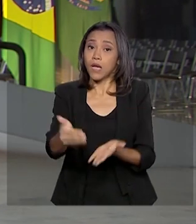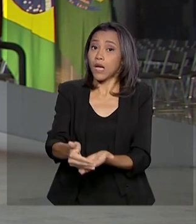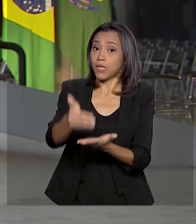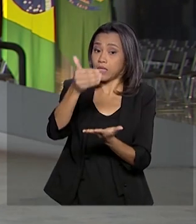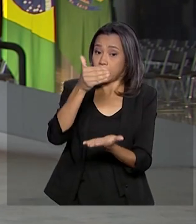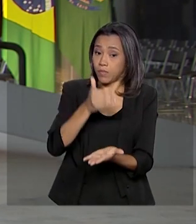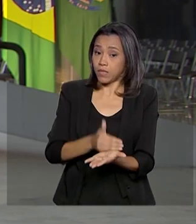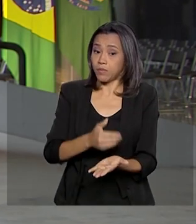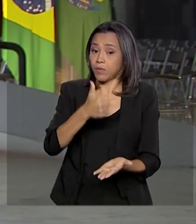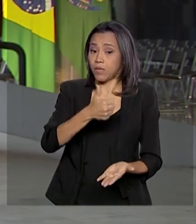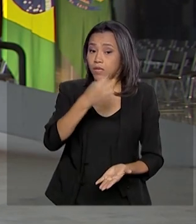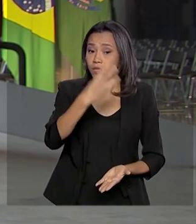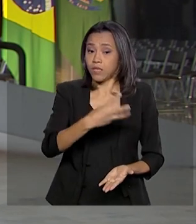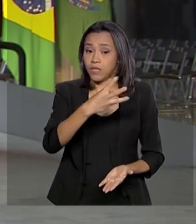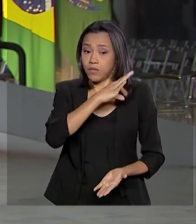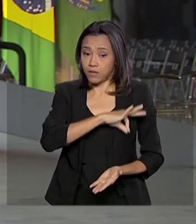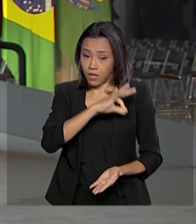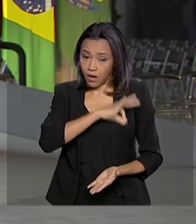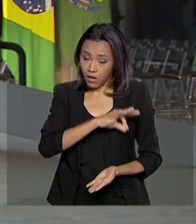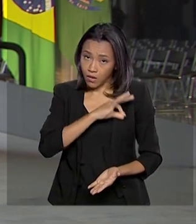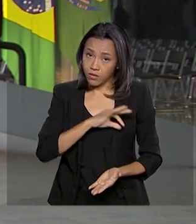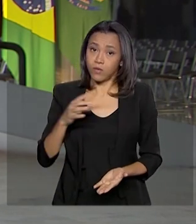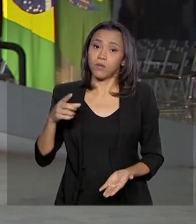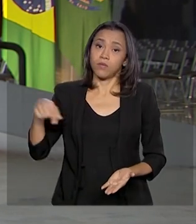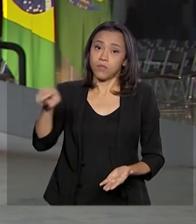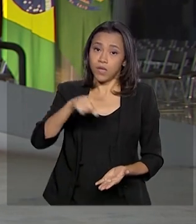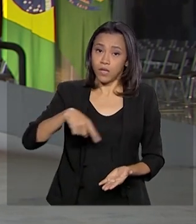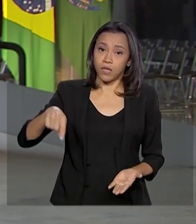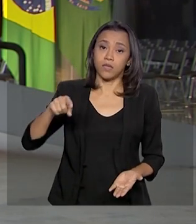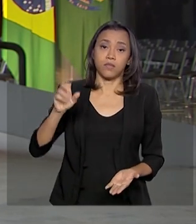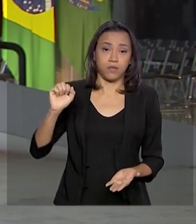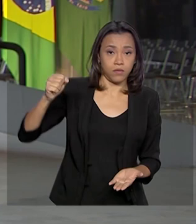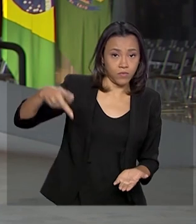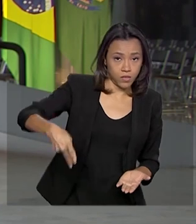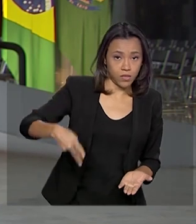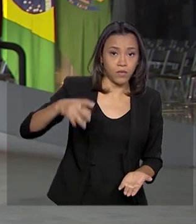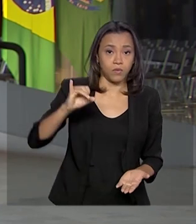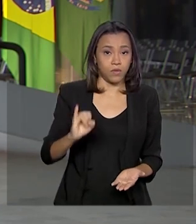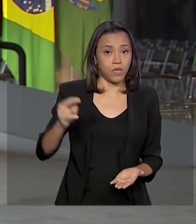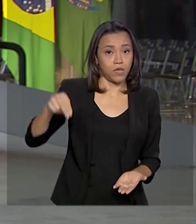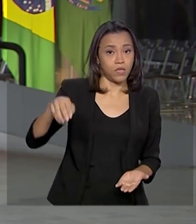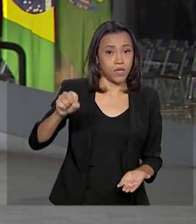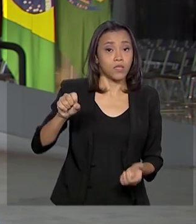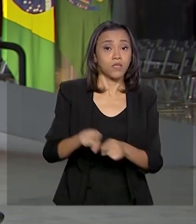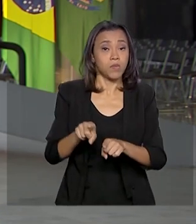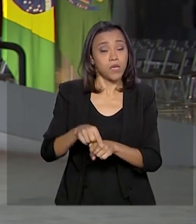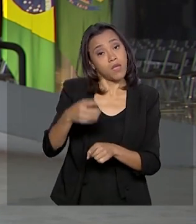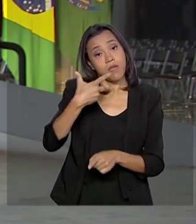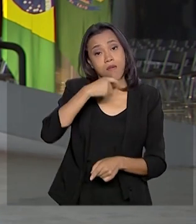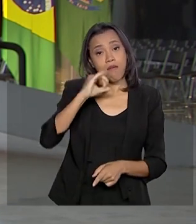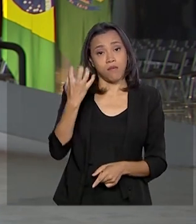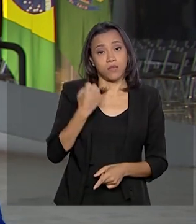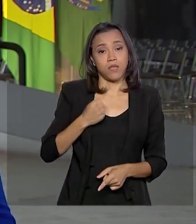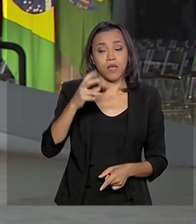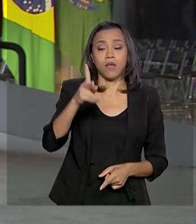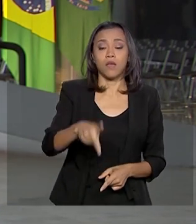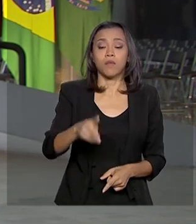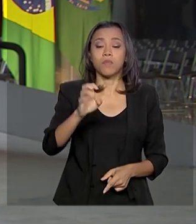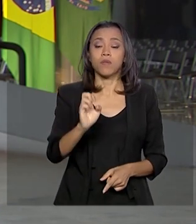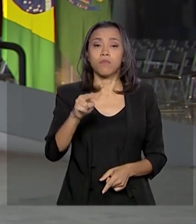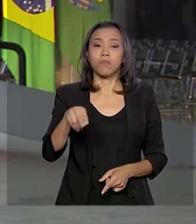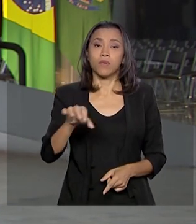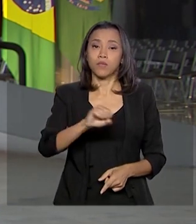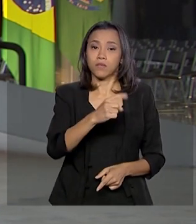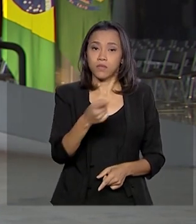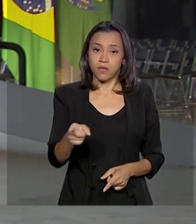primeira parcela do 13º salário para os beneficiários do INSS, aposentados e pensionistas. Essa antecipação vai ser paga agora em abril.